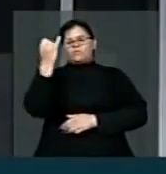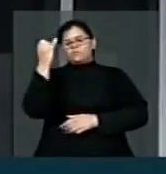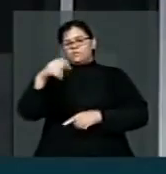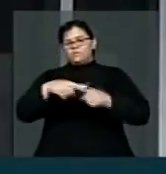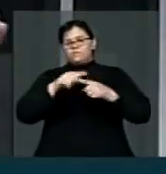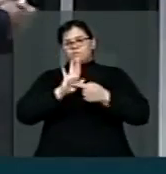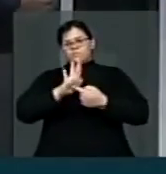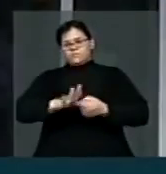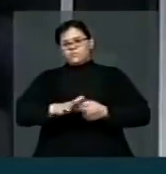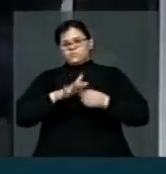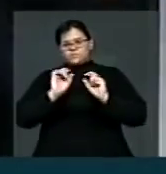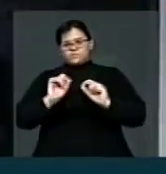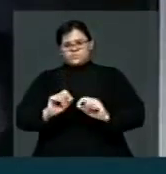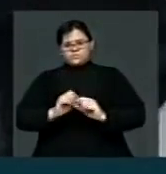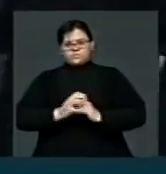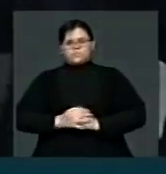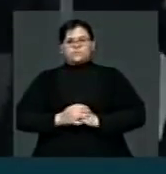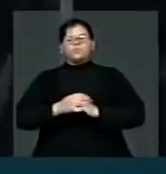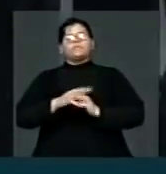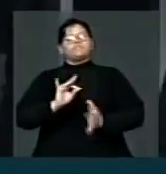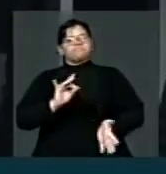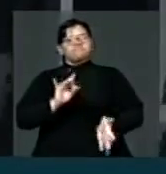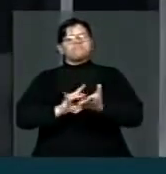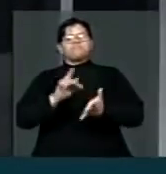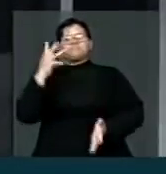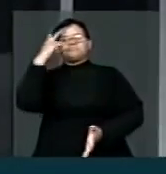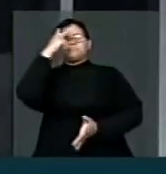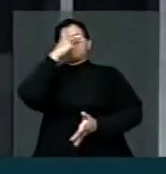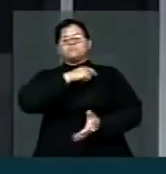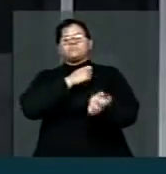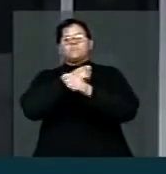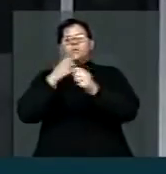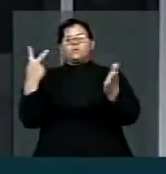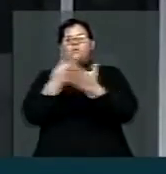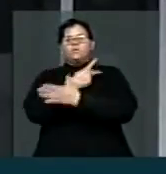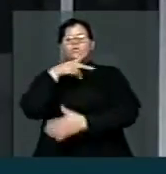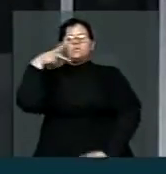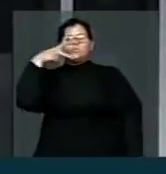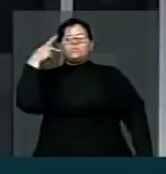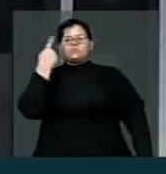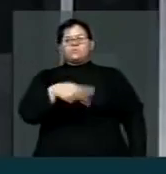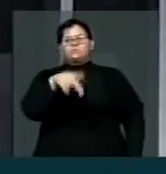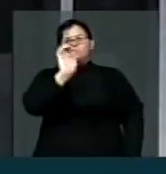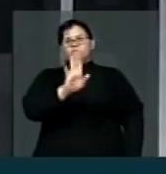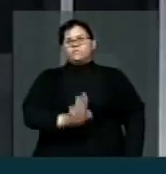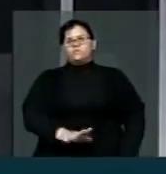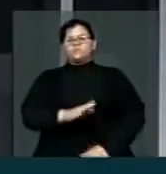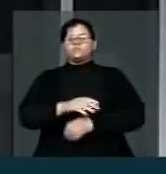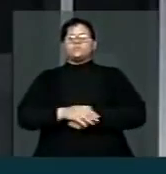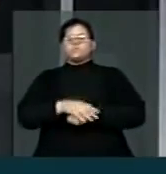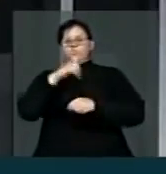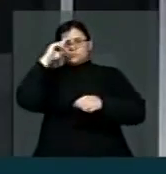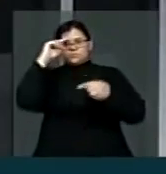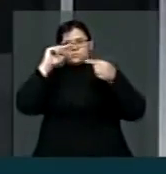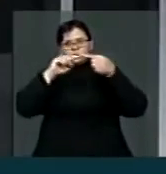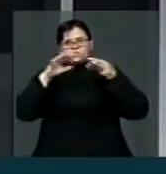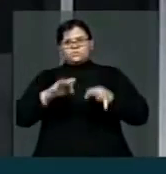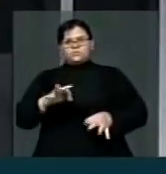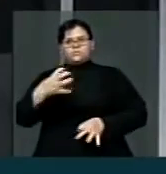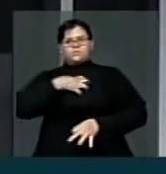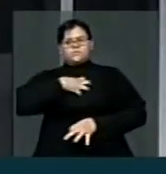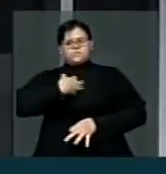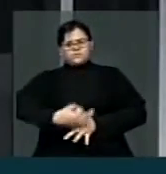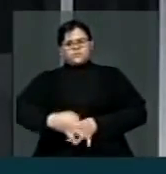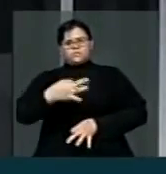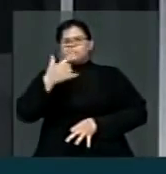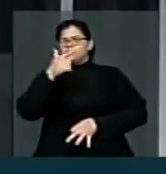demonstra o quanto bonito pode ser a política quando os convictos não abrem mão